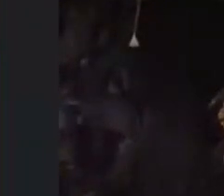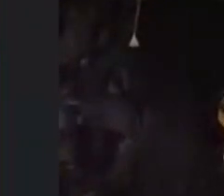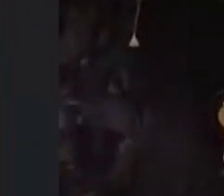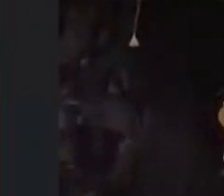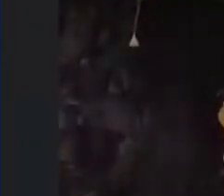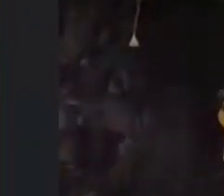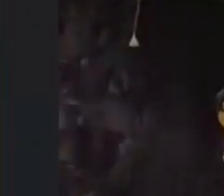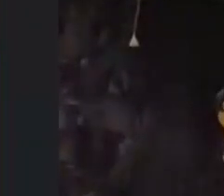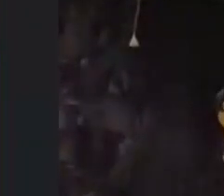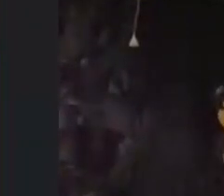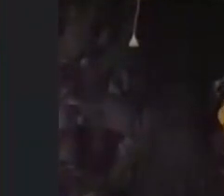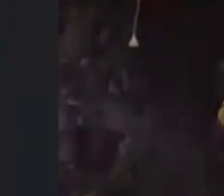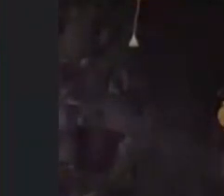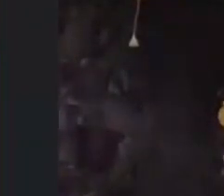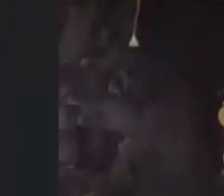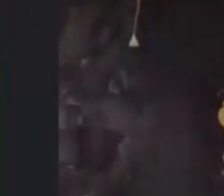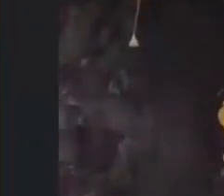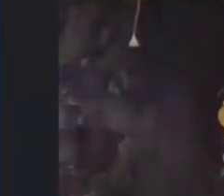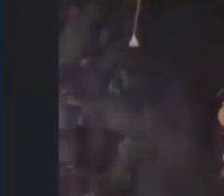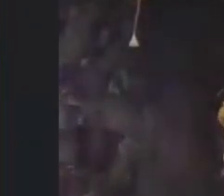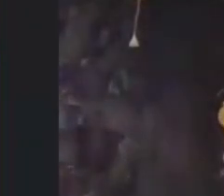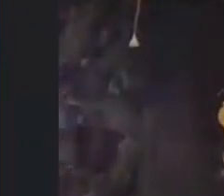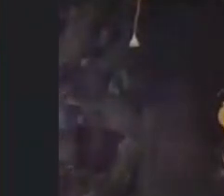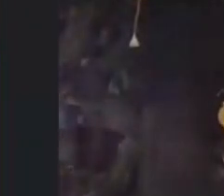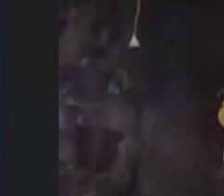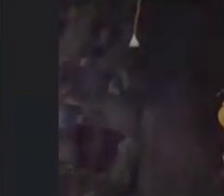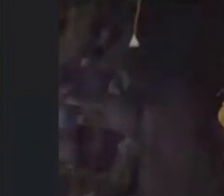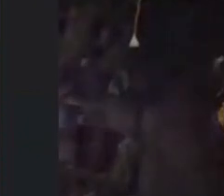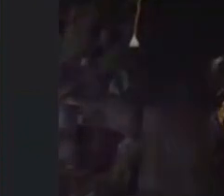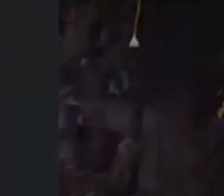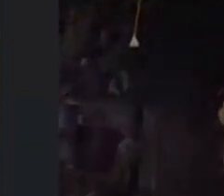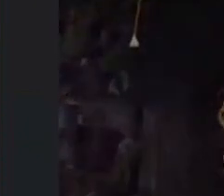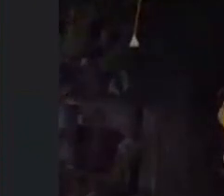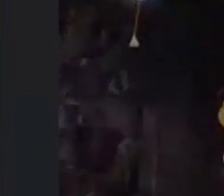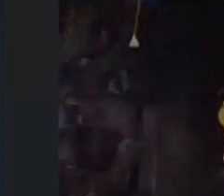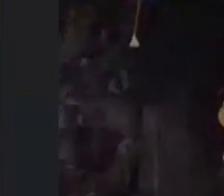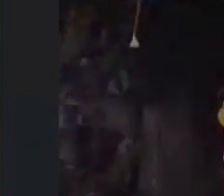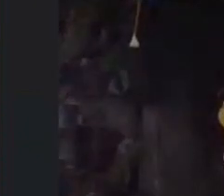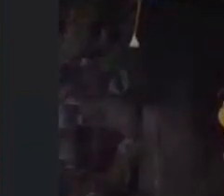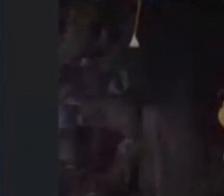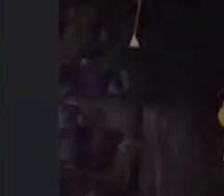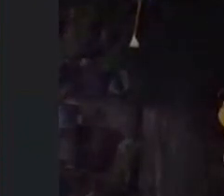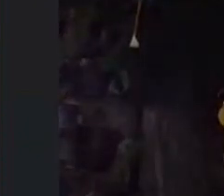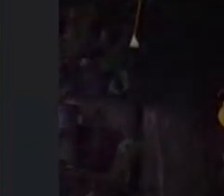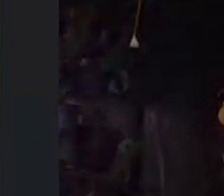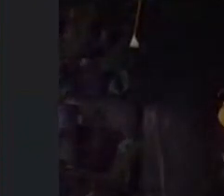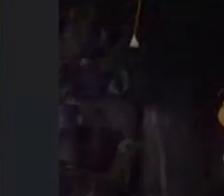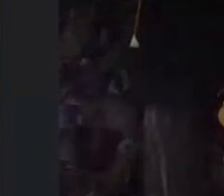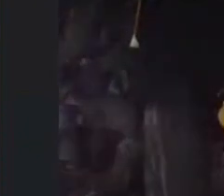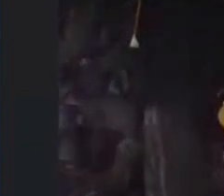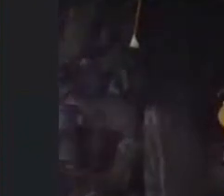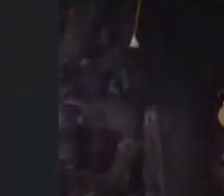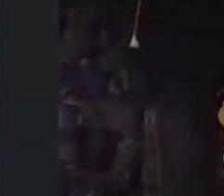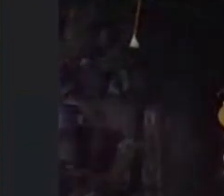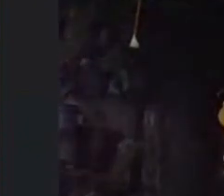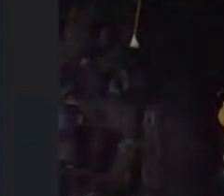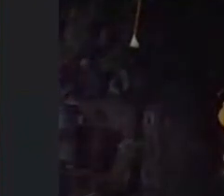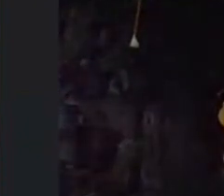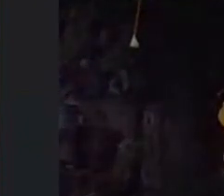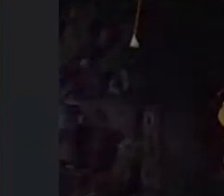avançadas pra burlar então pra isso tem uma segurança atenção no edital